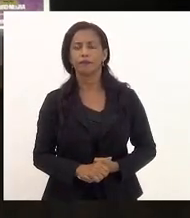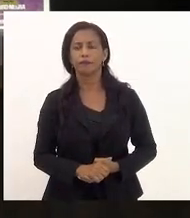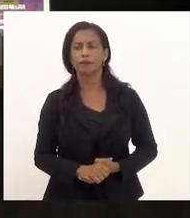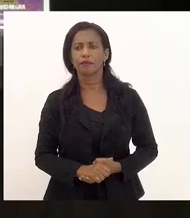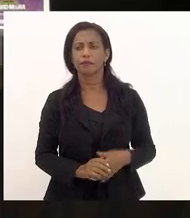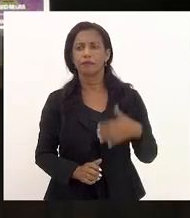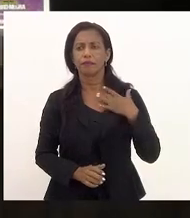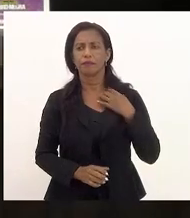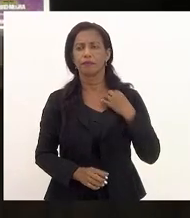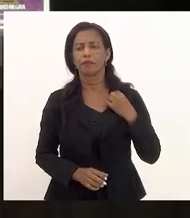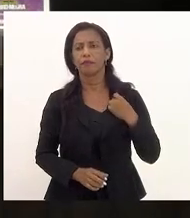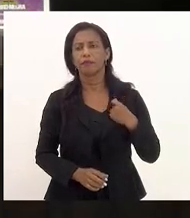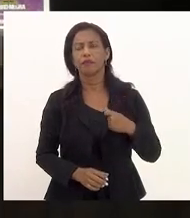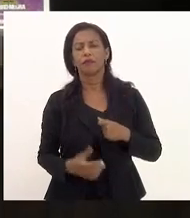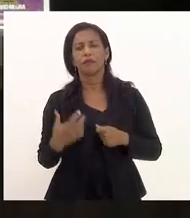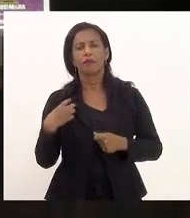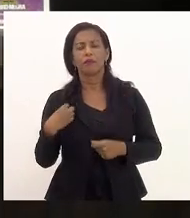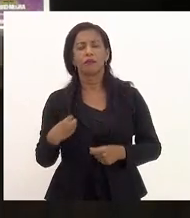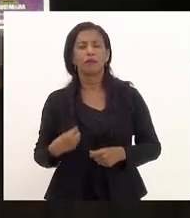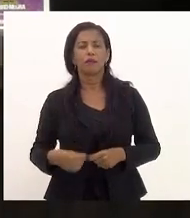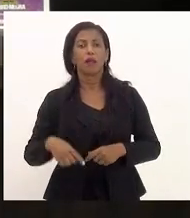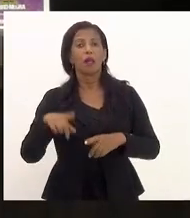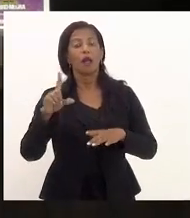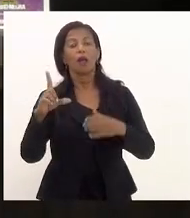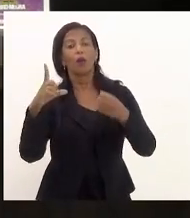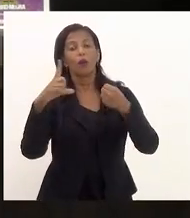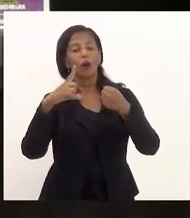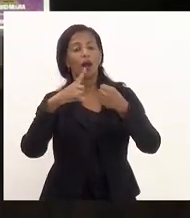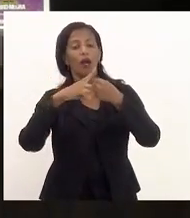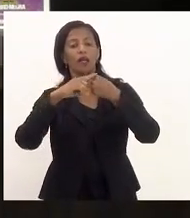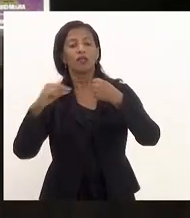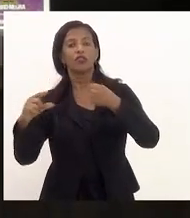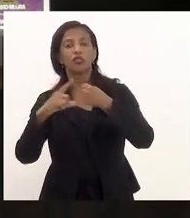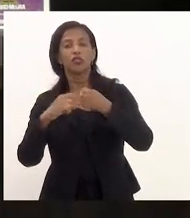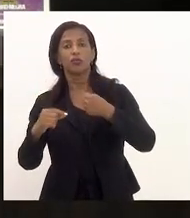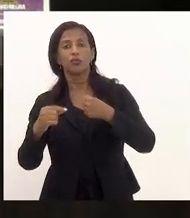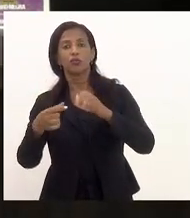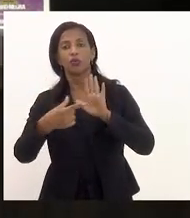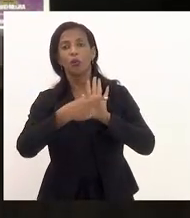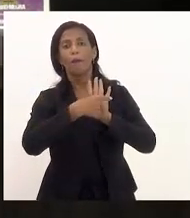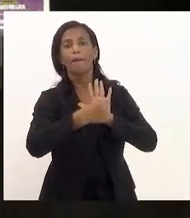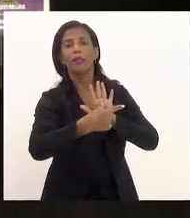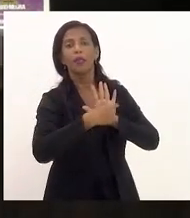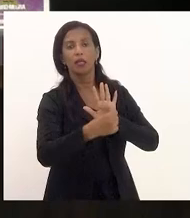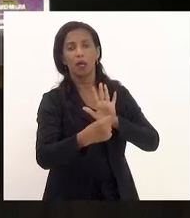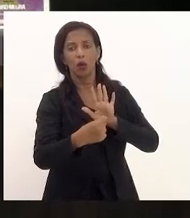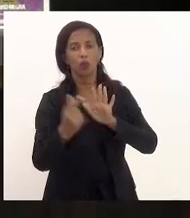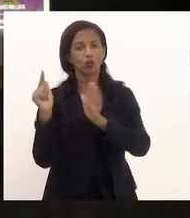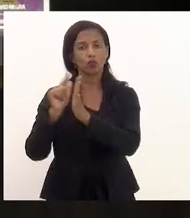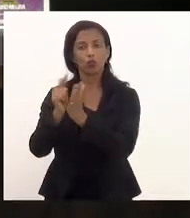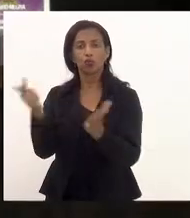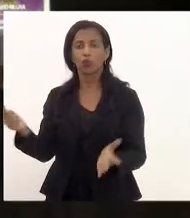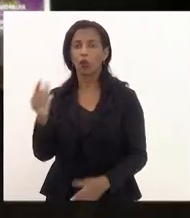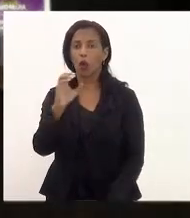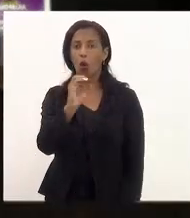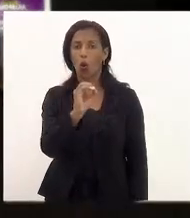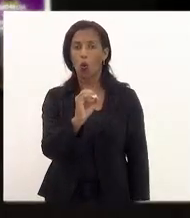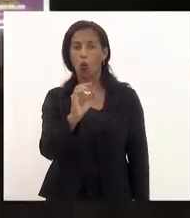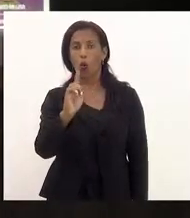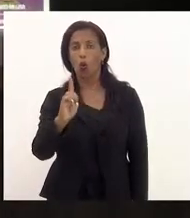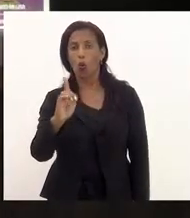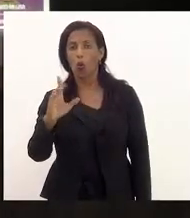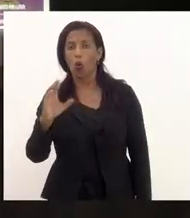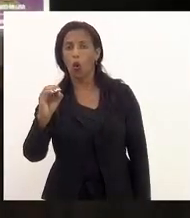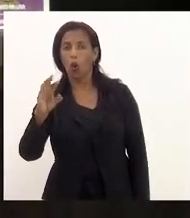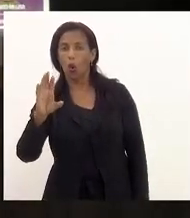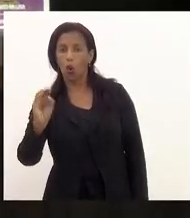trata, não é uma matéria, um artigo de opinião do Globo, não é uma matéria. Desculpa que eu falei aqui um jornalista,